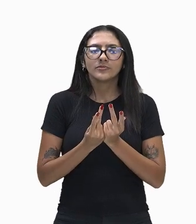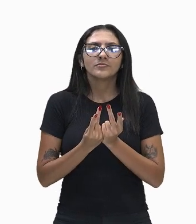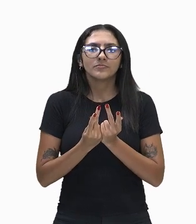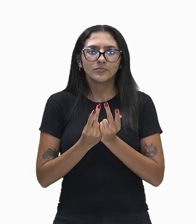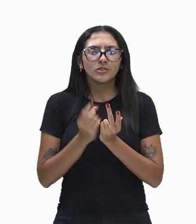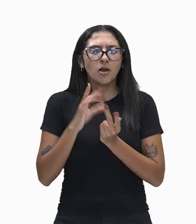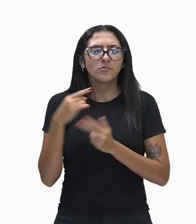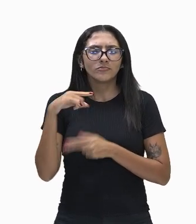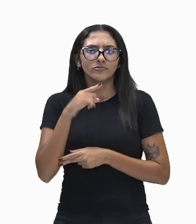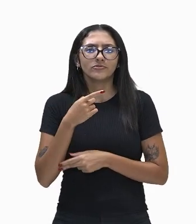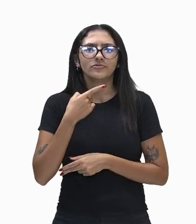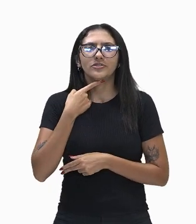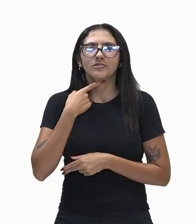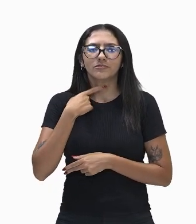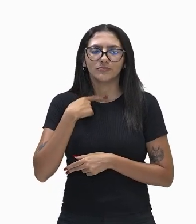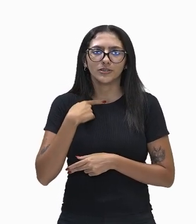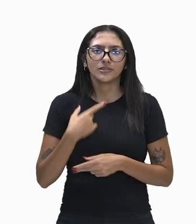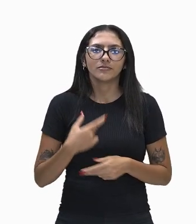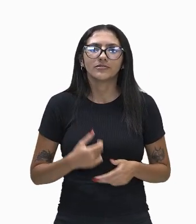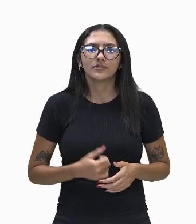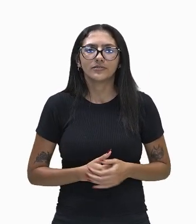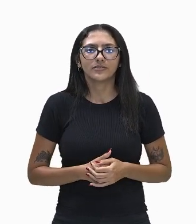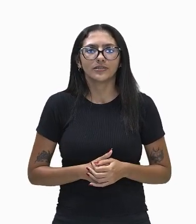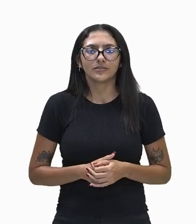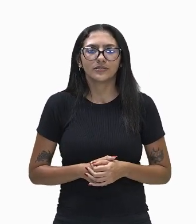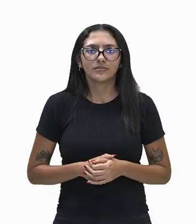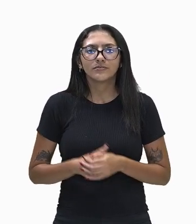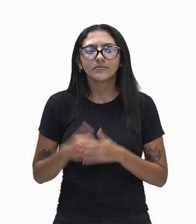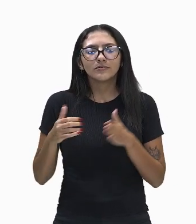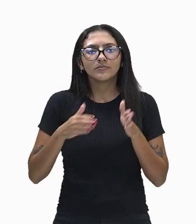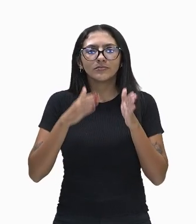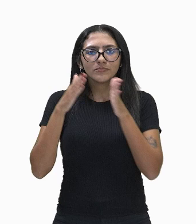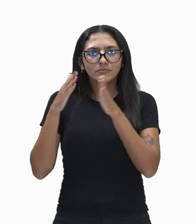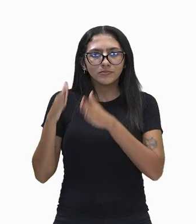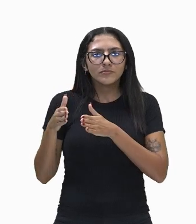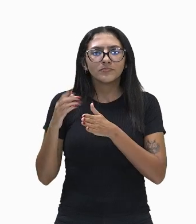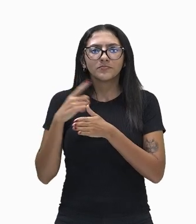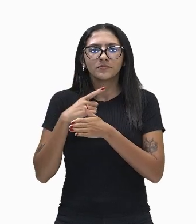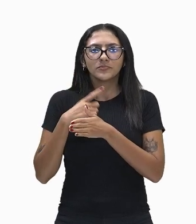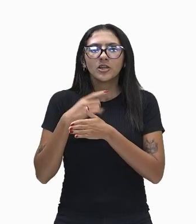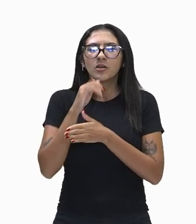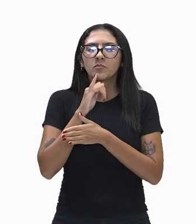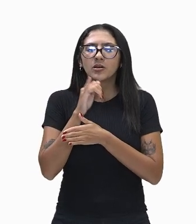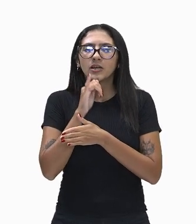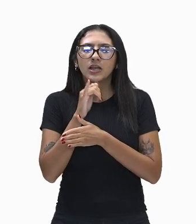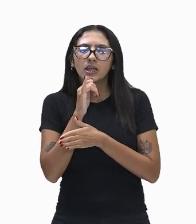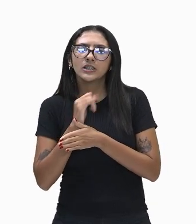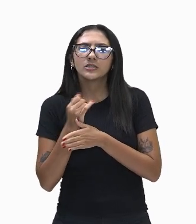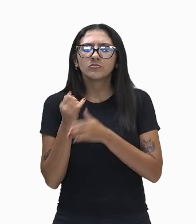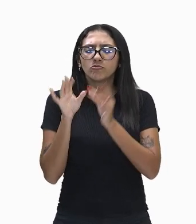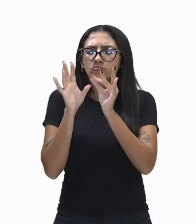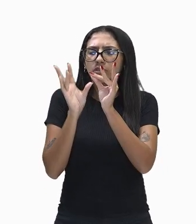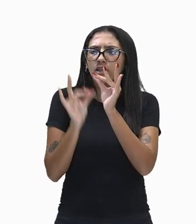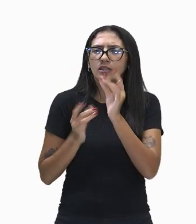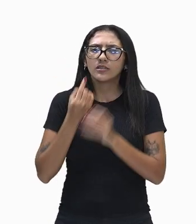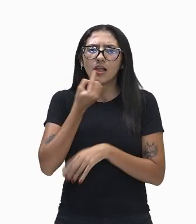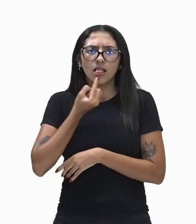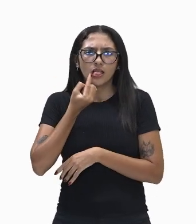de comer pizza mesmo. E logo aqui ao lado tem um pedaço, como se a língua tivesse sido cortada